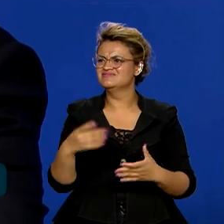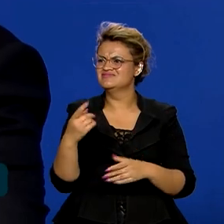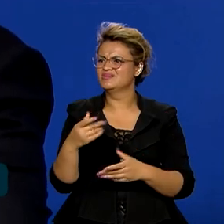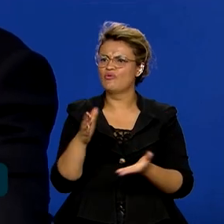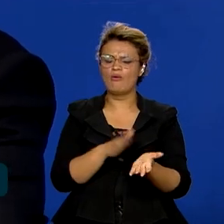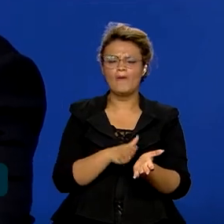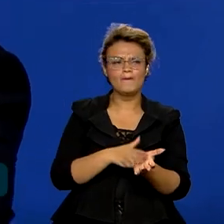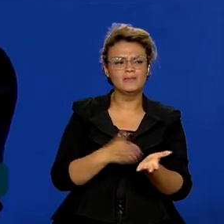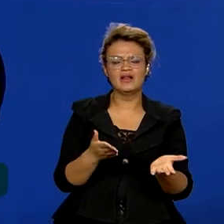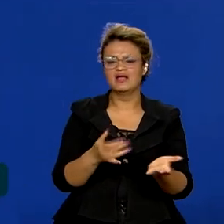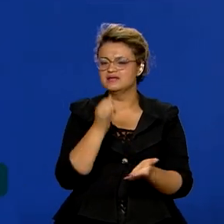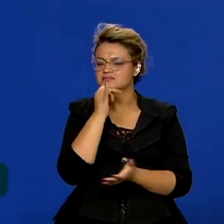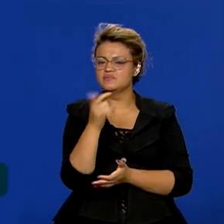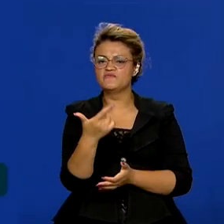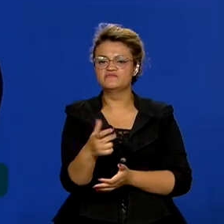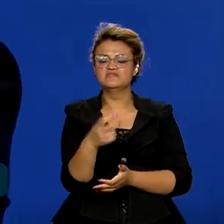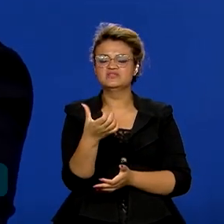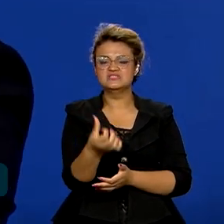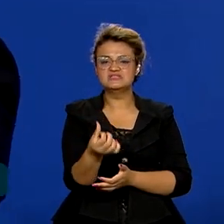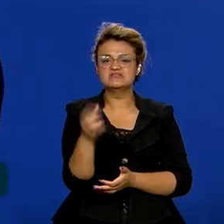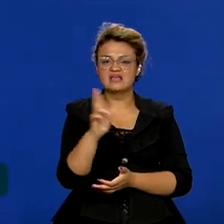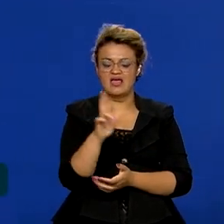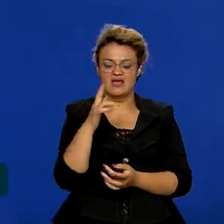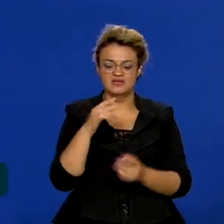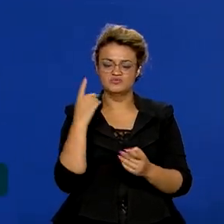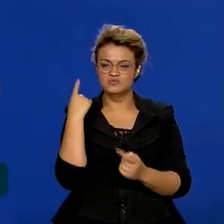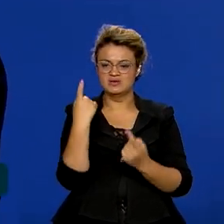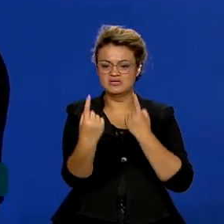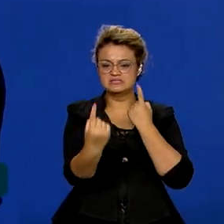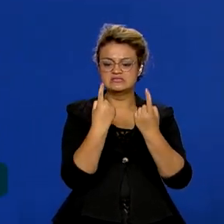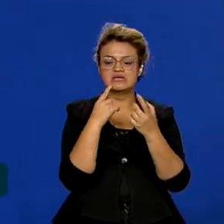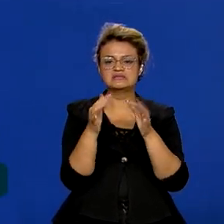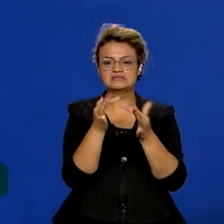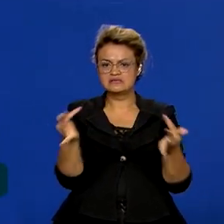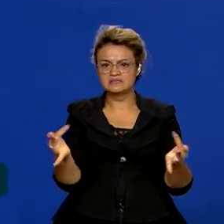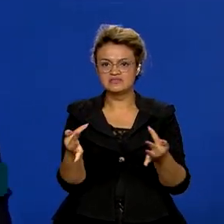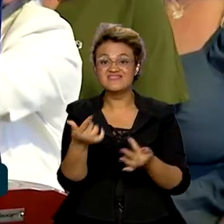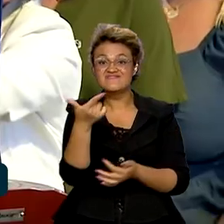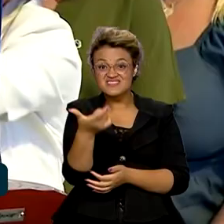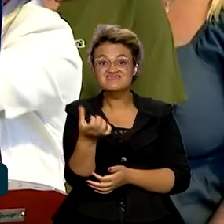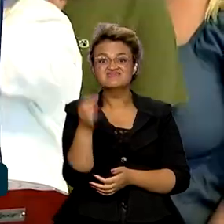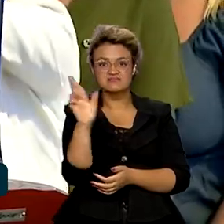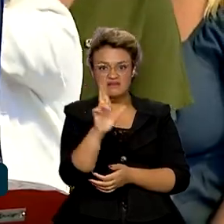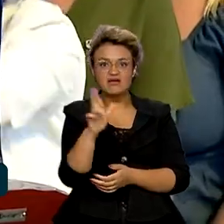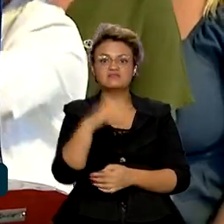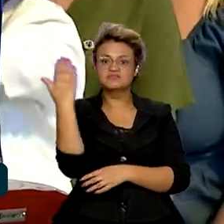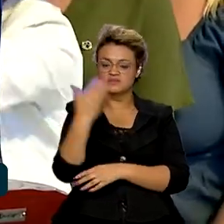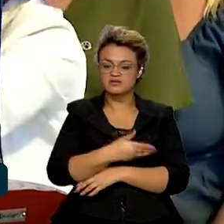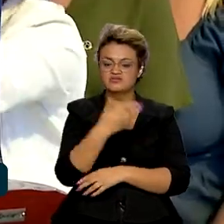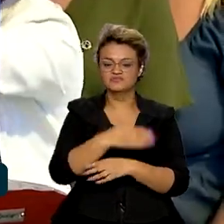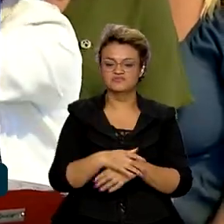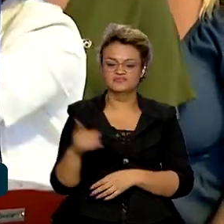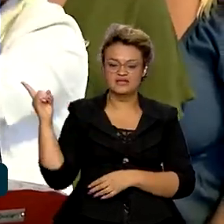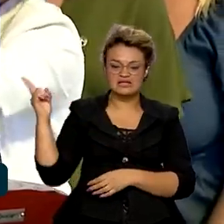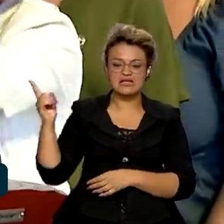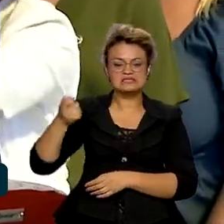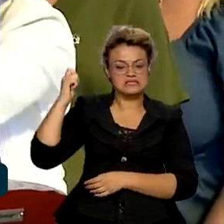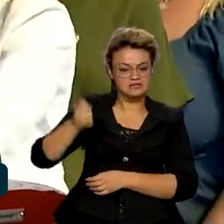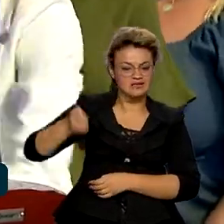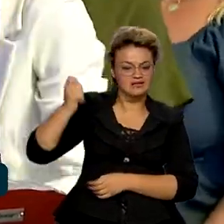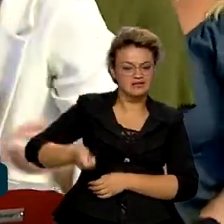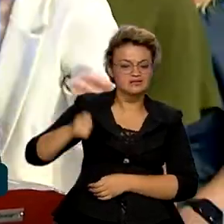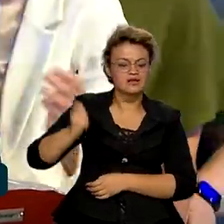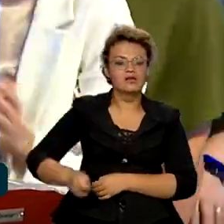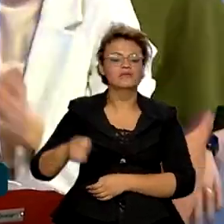cobrar, por exemplo, R$ 26,00 numa pista simples. E isso aconteceu no Paraná. Este primeiro leilão faz parte do projeto